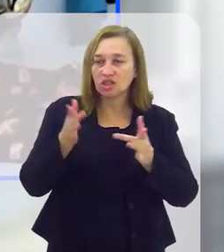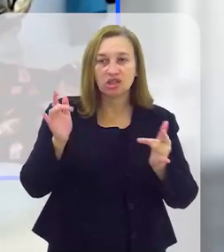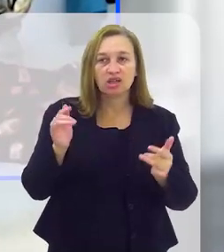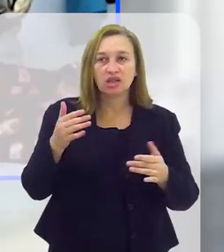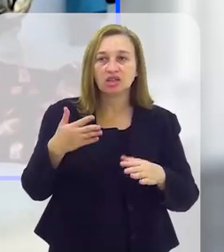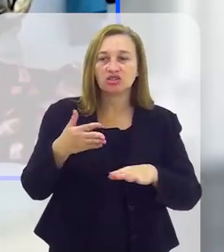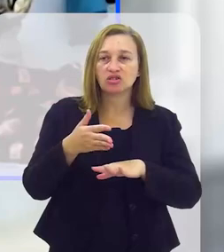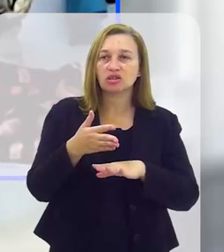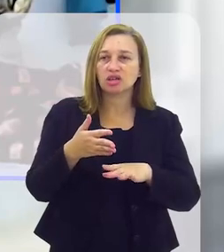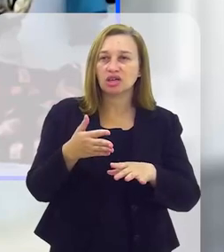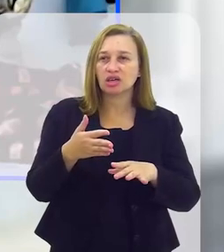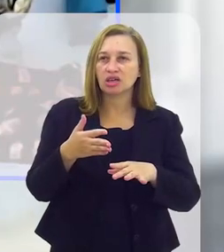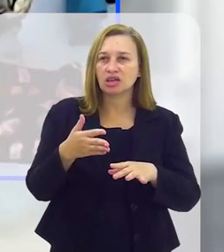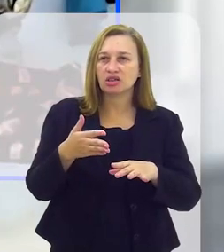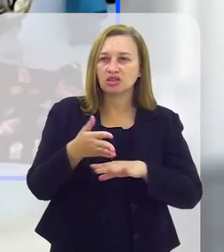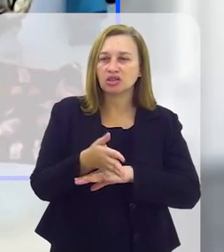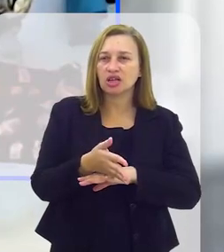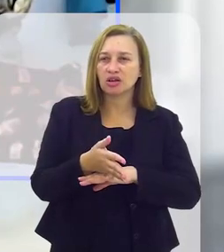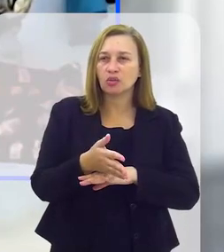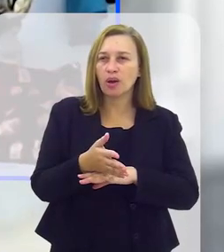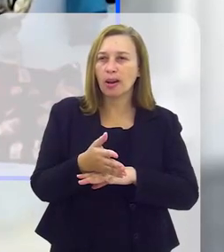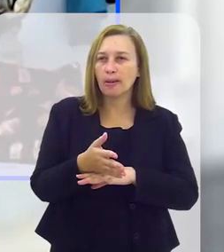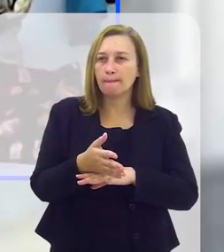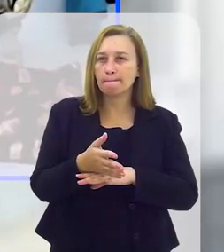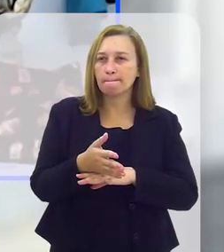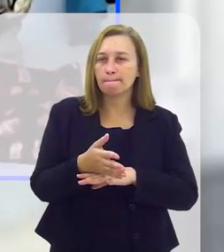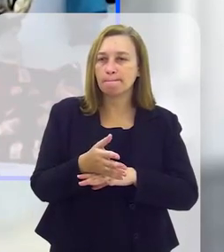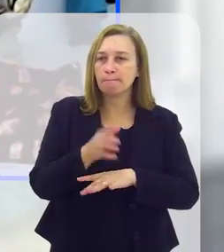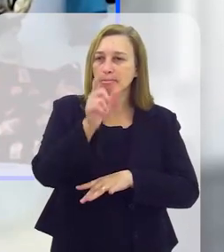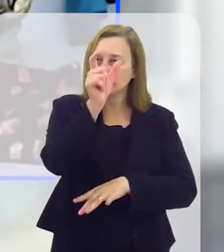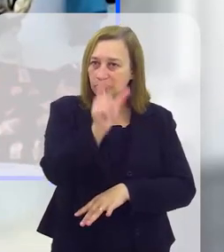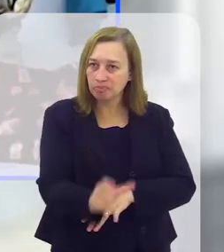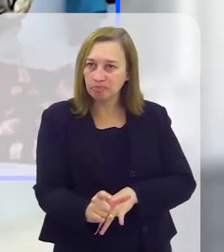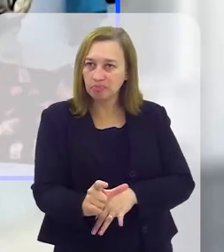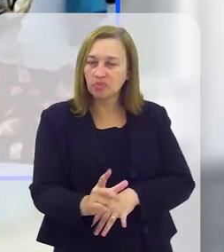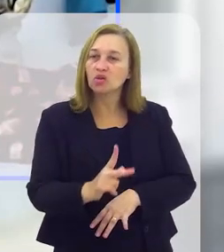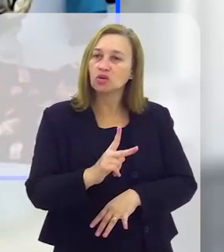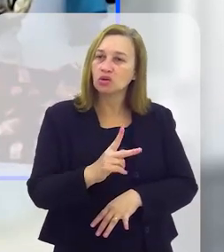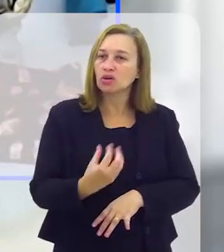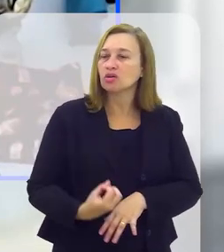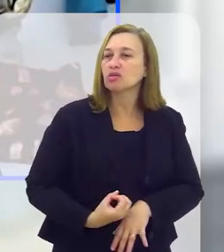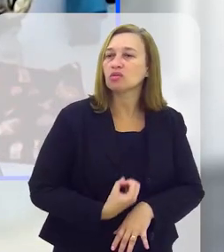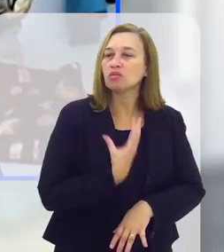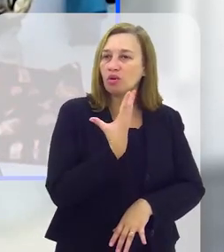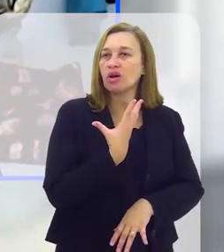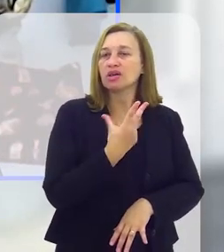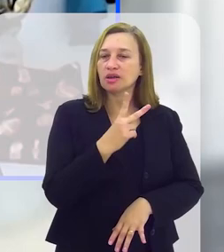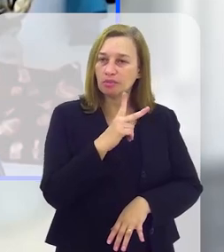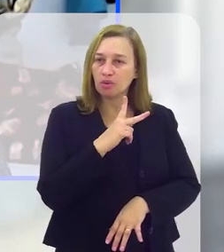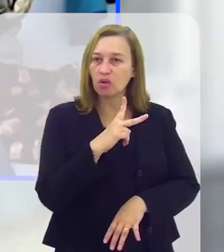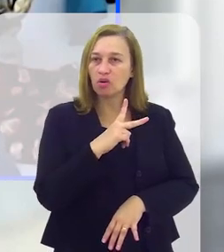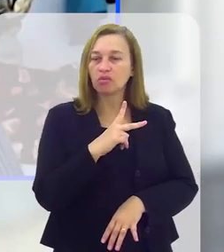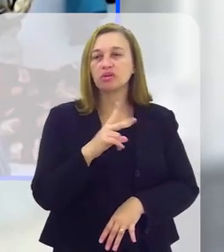o acesso a eles é diretamente com os